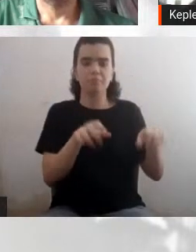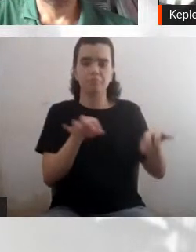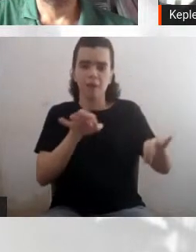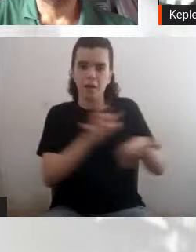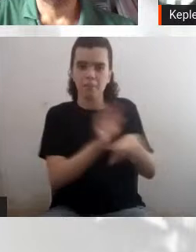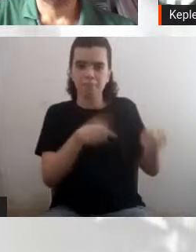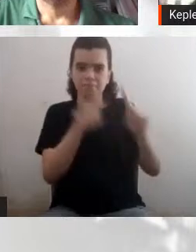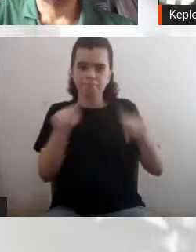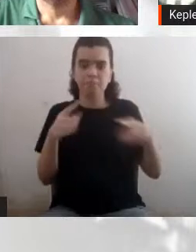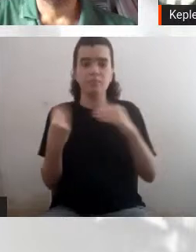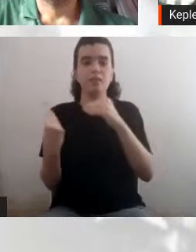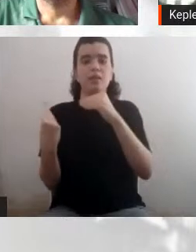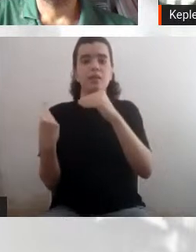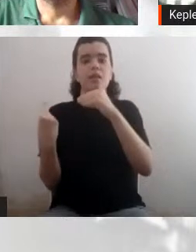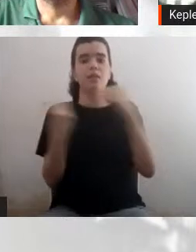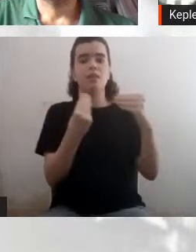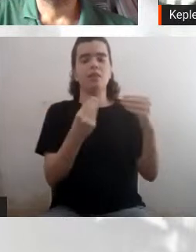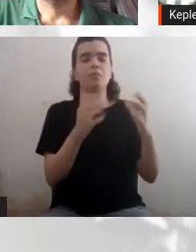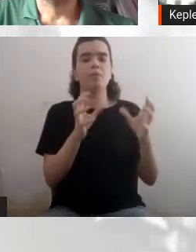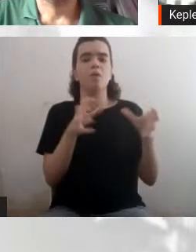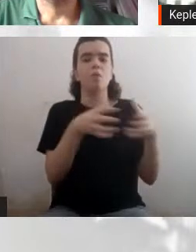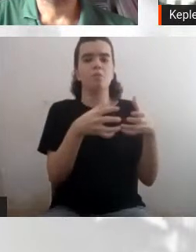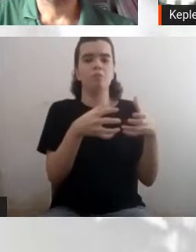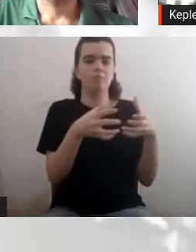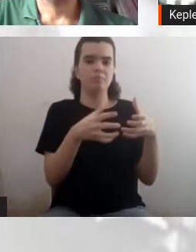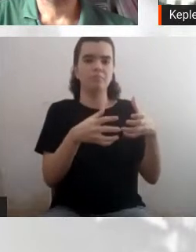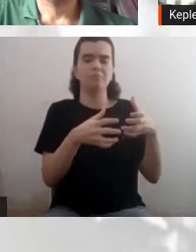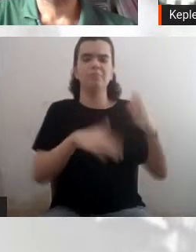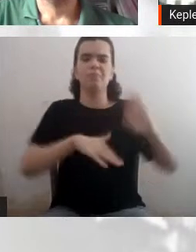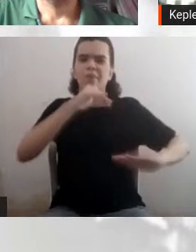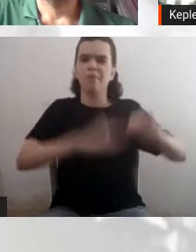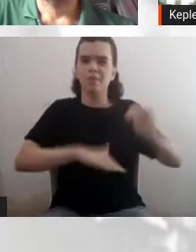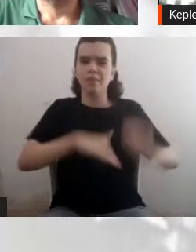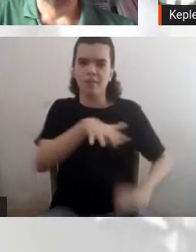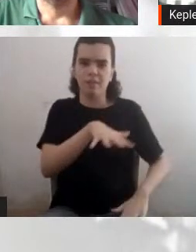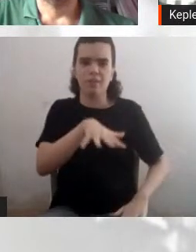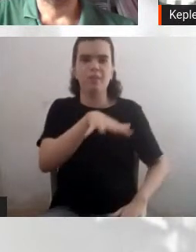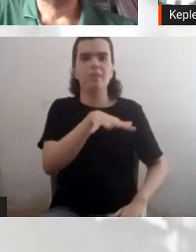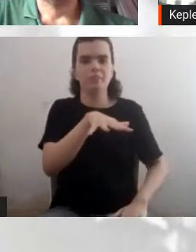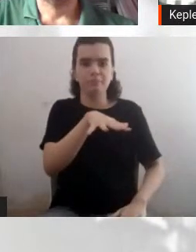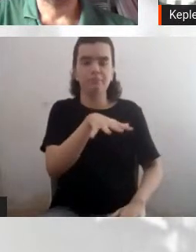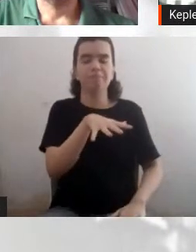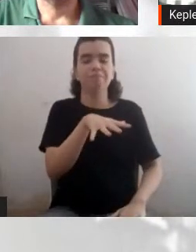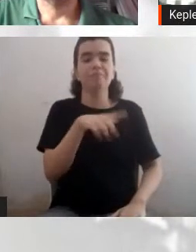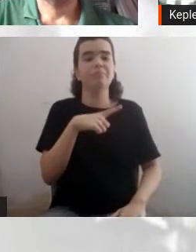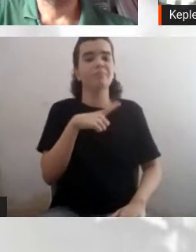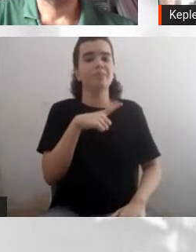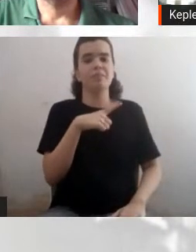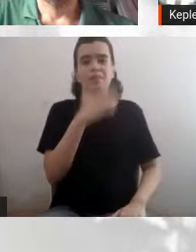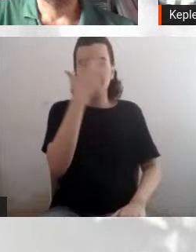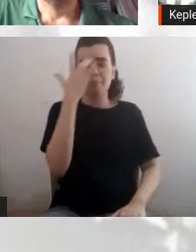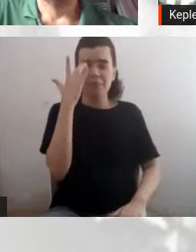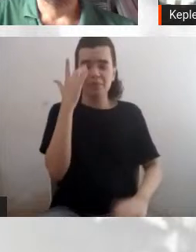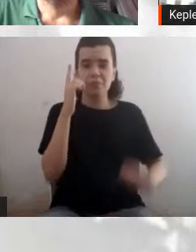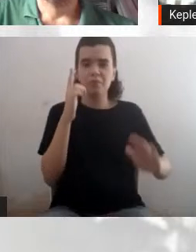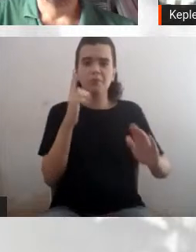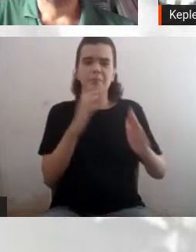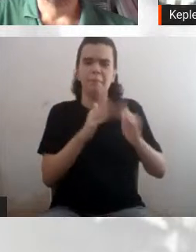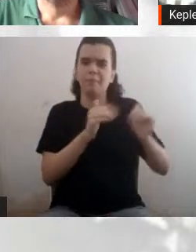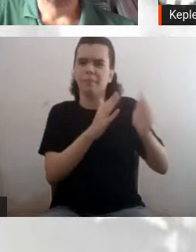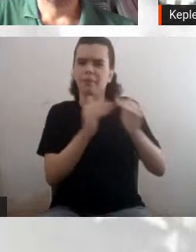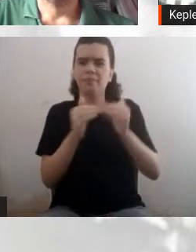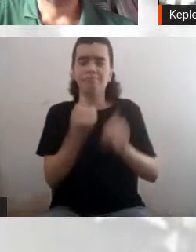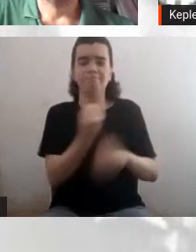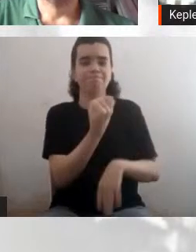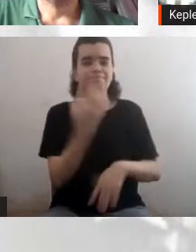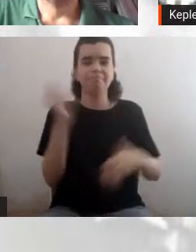especialistas, tem muito mais pedidos do que tempo de telescópio real, então, a gente manda o pedido, se o